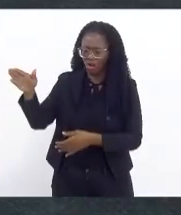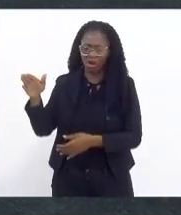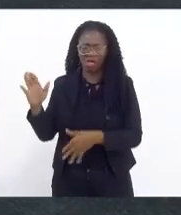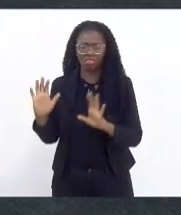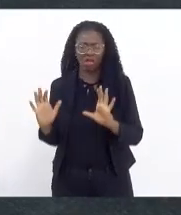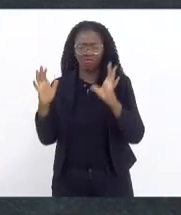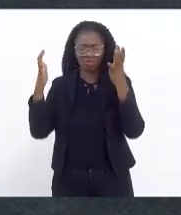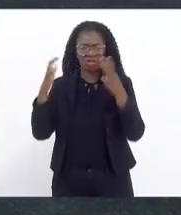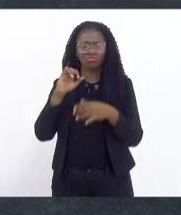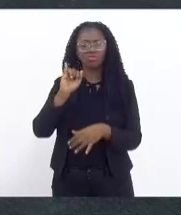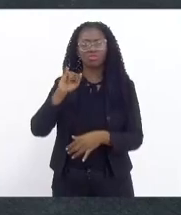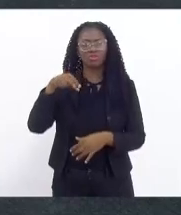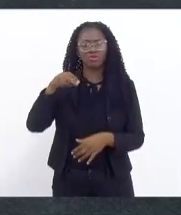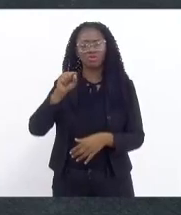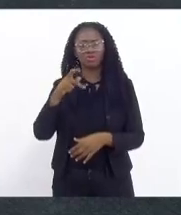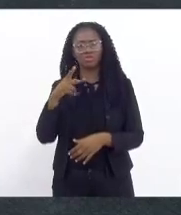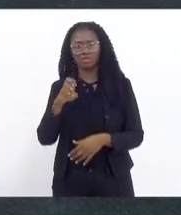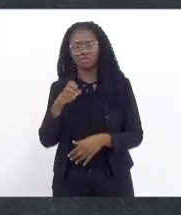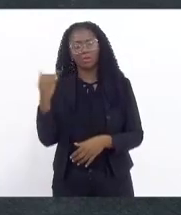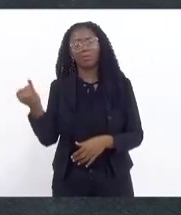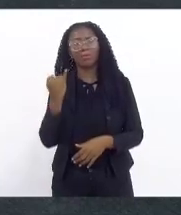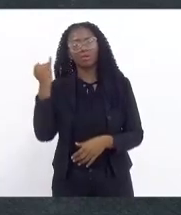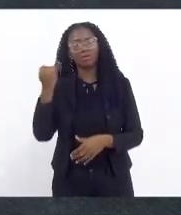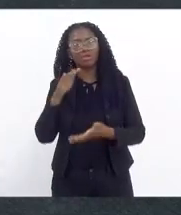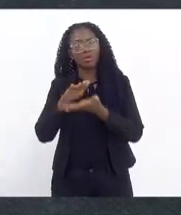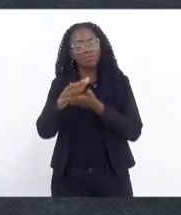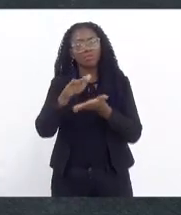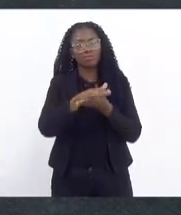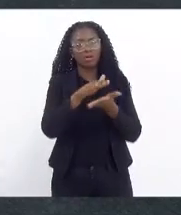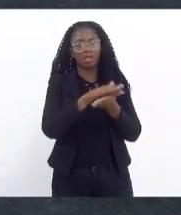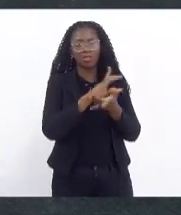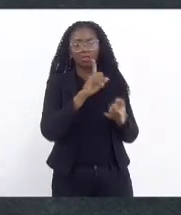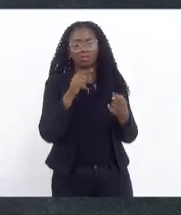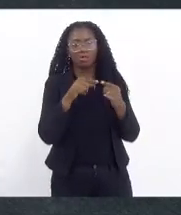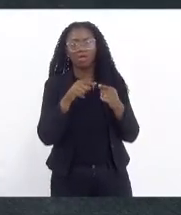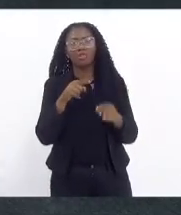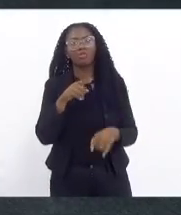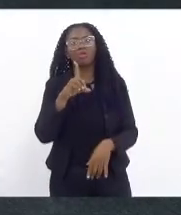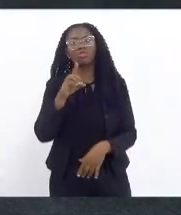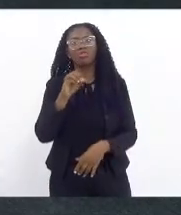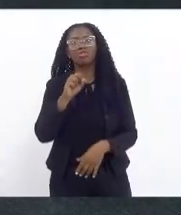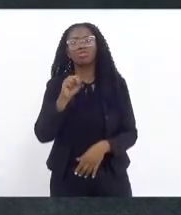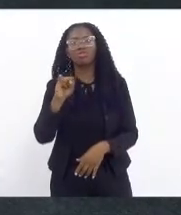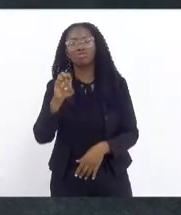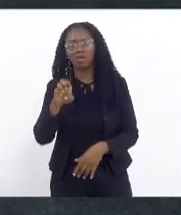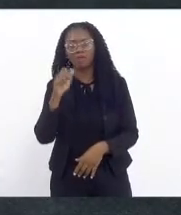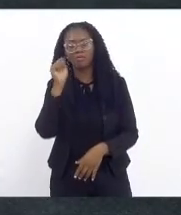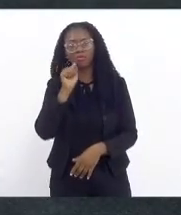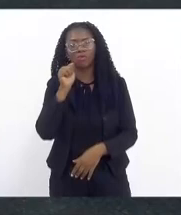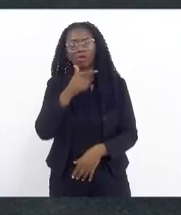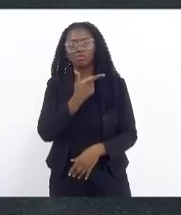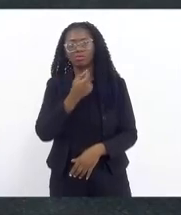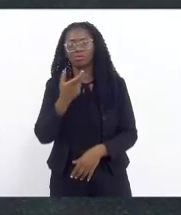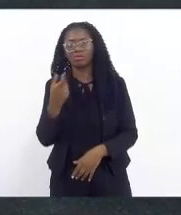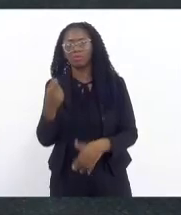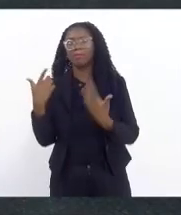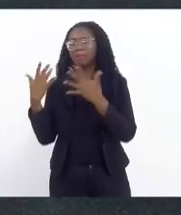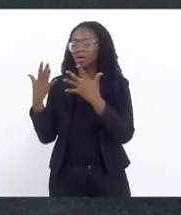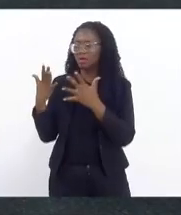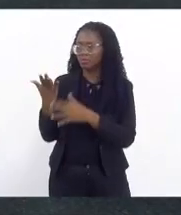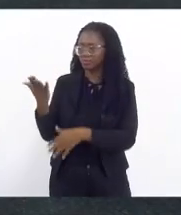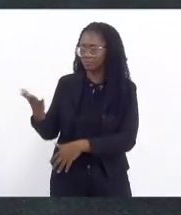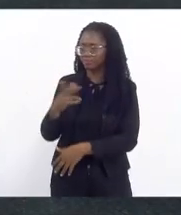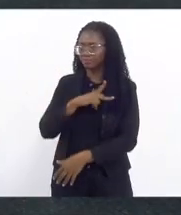muito interessante a publicação do ISP relativa ao dossiê mulher 2020. Então parabéns a presidente